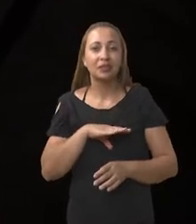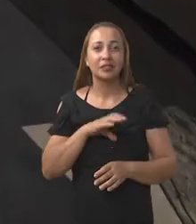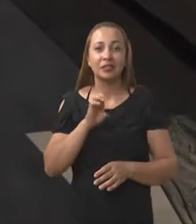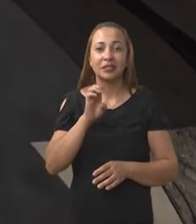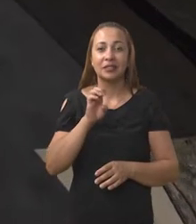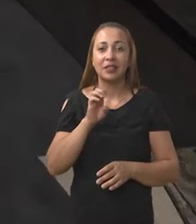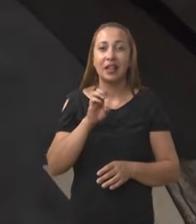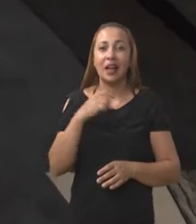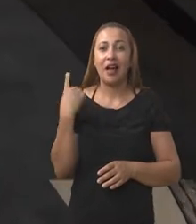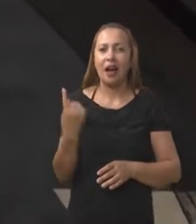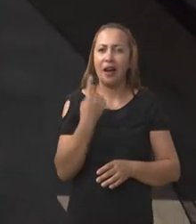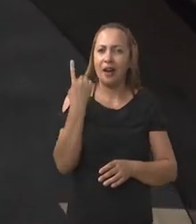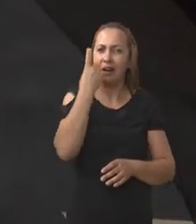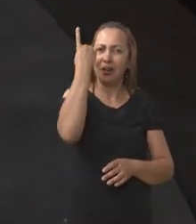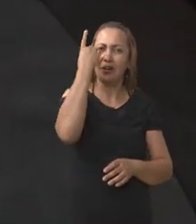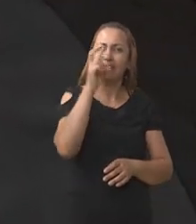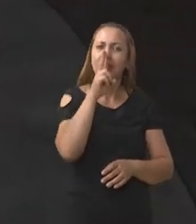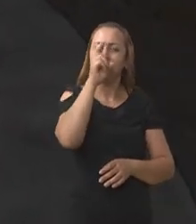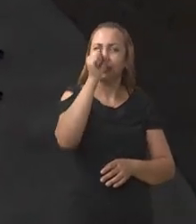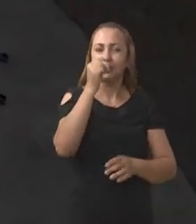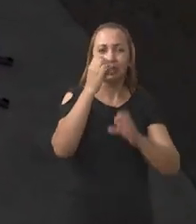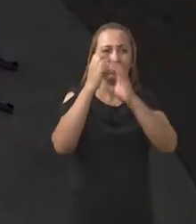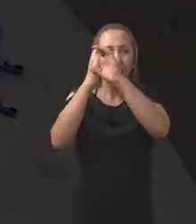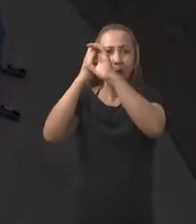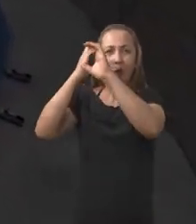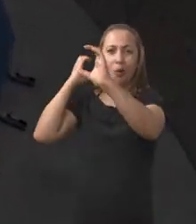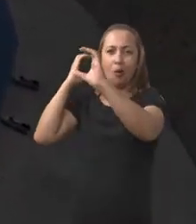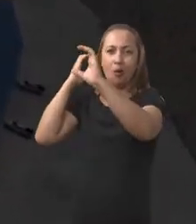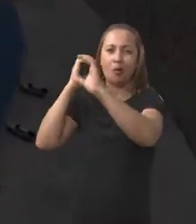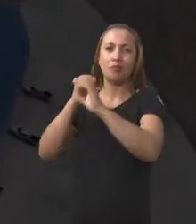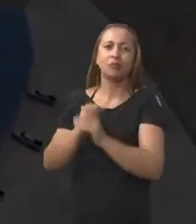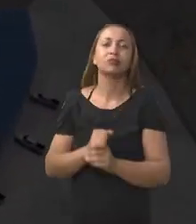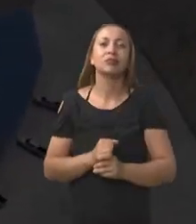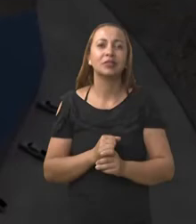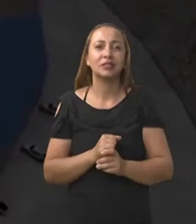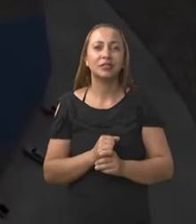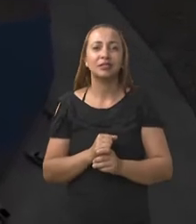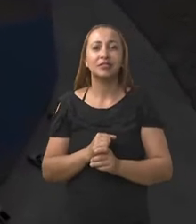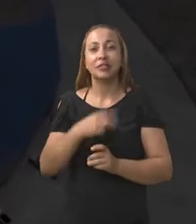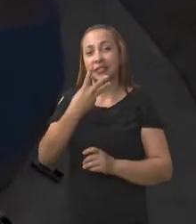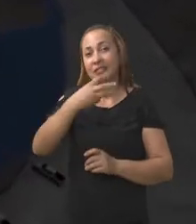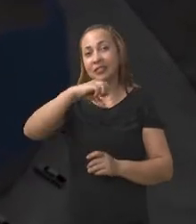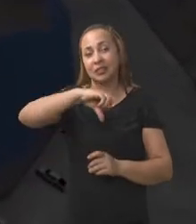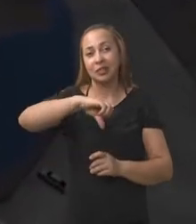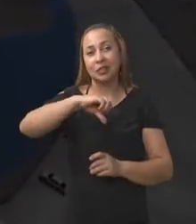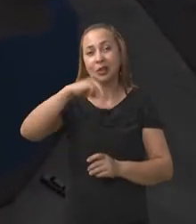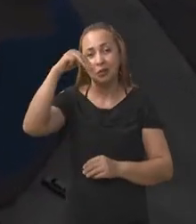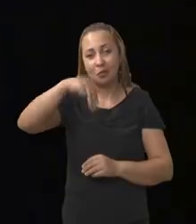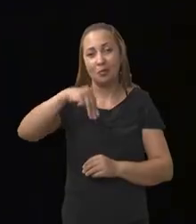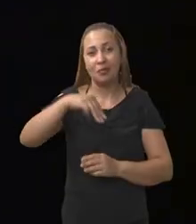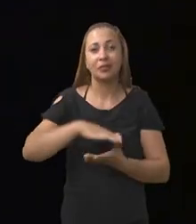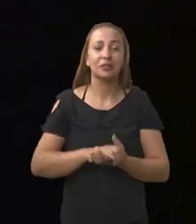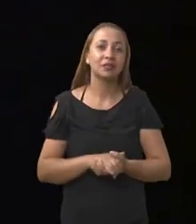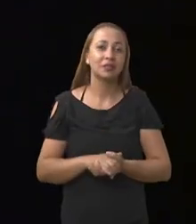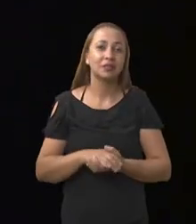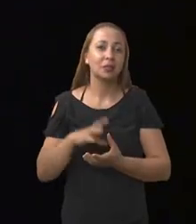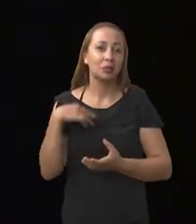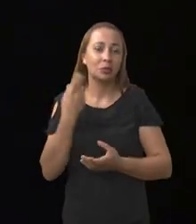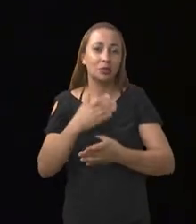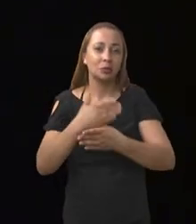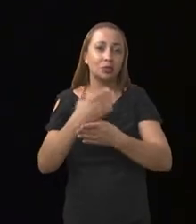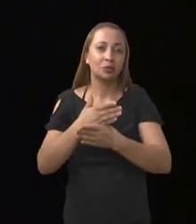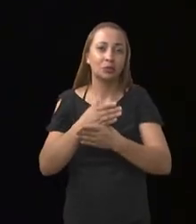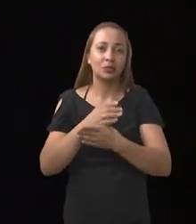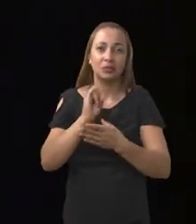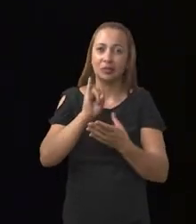um espectrômetro de alta resolução para esse telescópio de 39 metros. Nós constituímos um